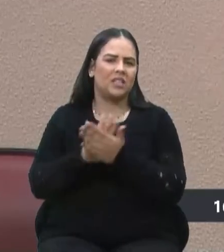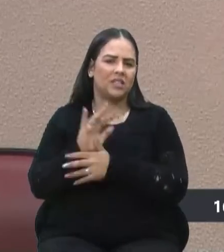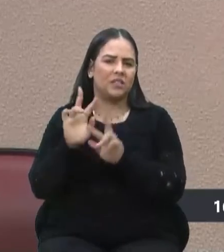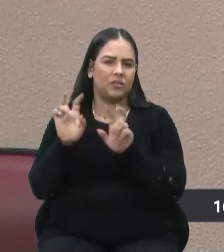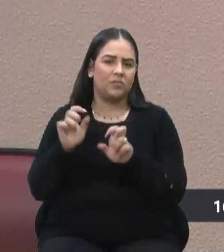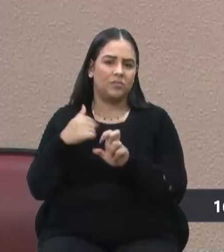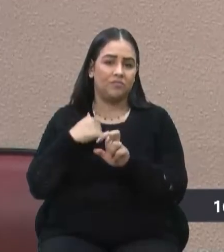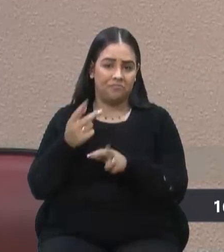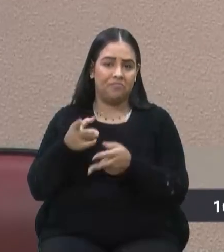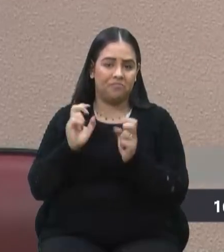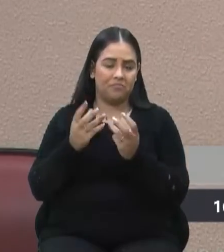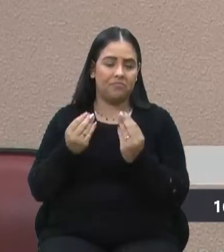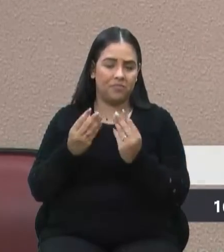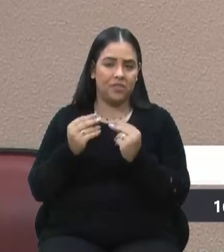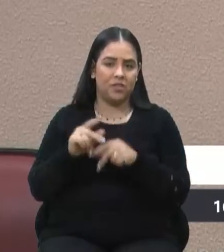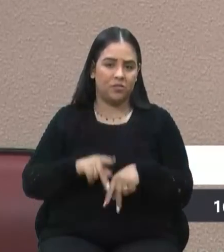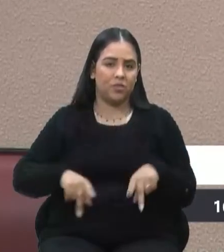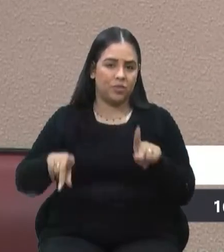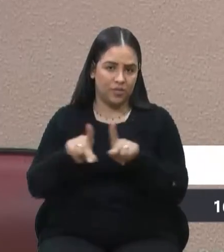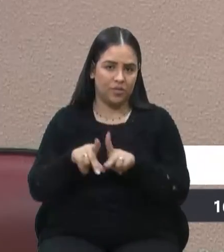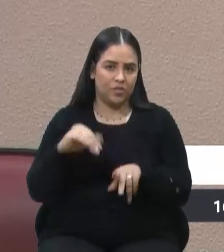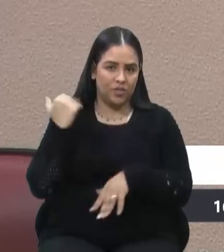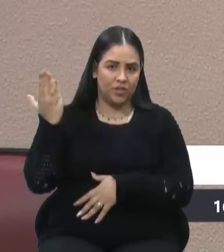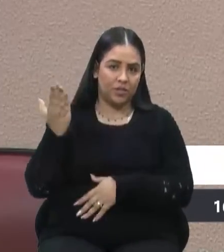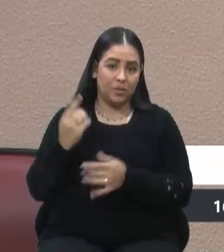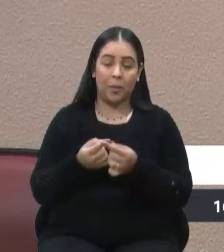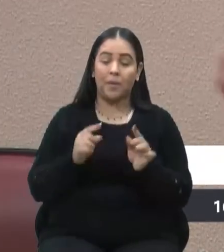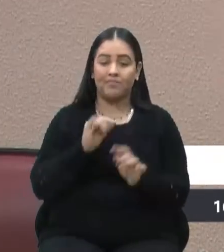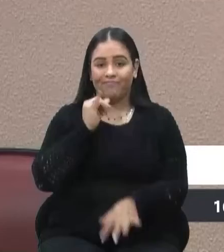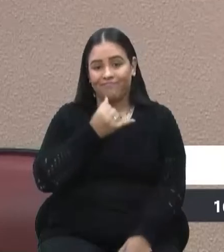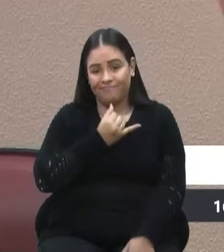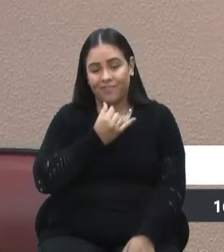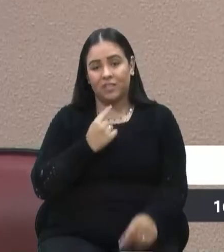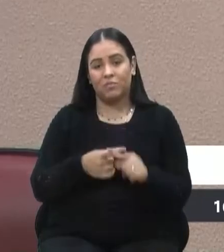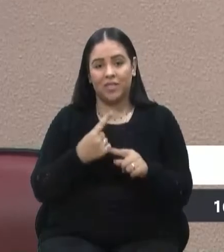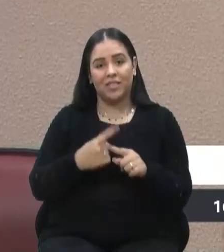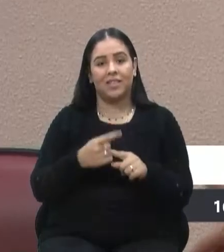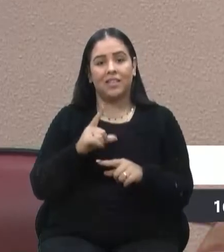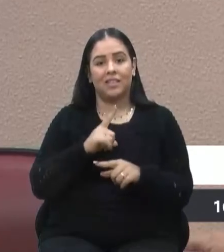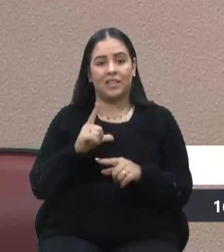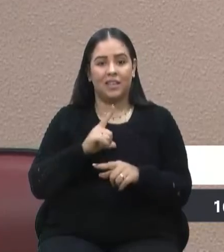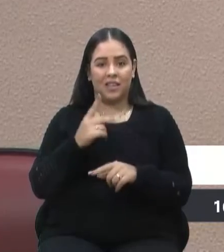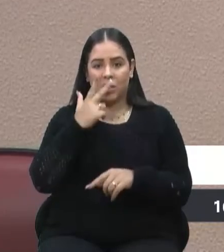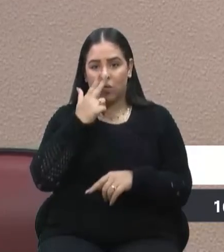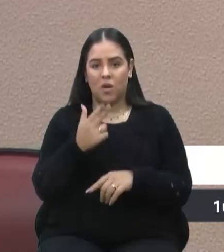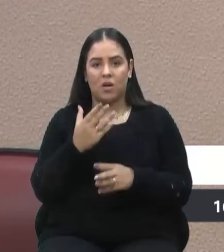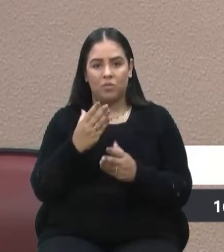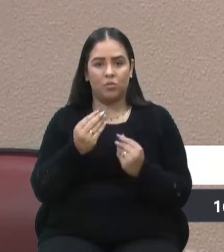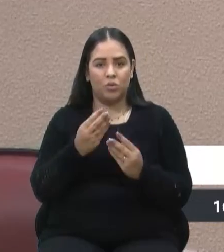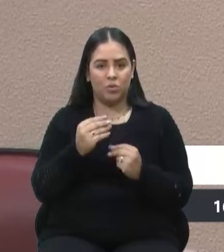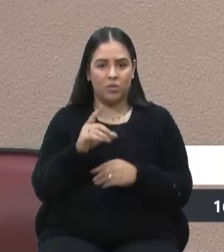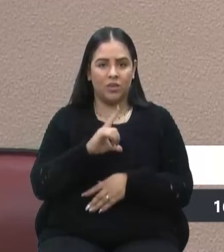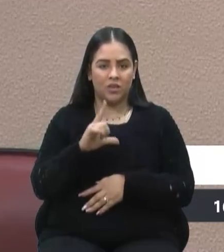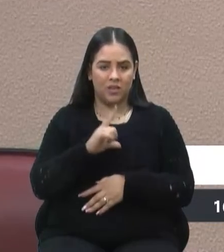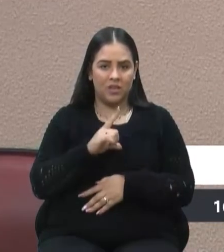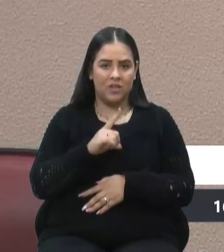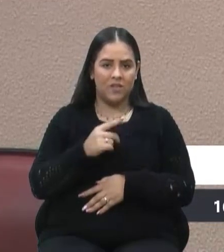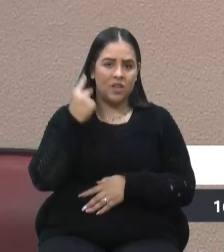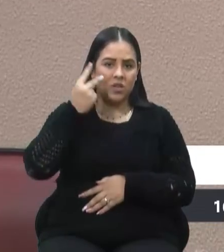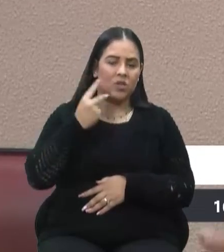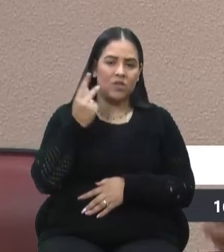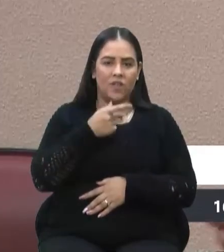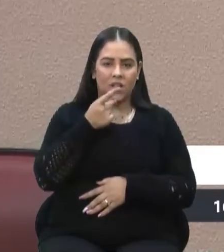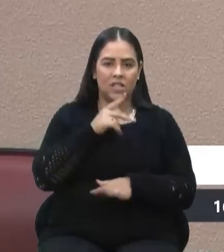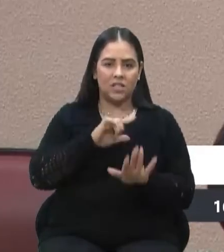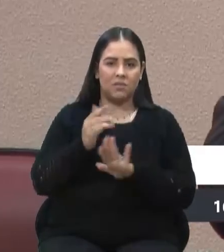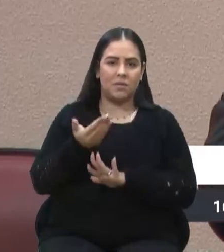vejo muito isso na população ali fora. Mas, infelizmente, por consequências, como um já vi aqui a vereadora mostrando semana passada,